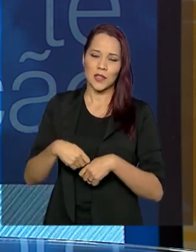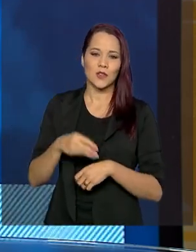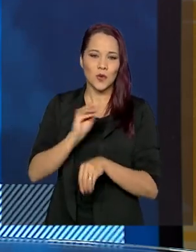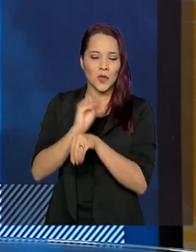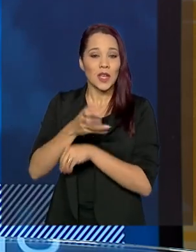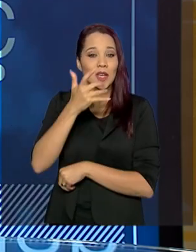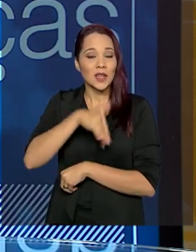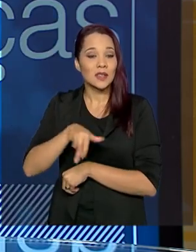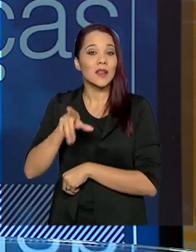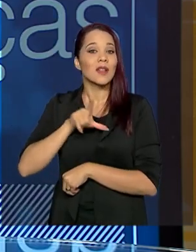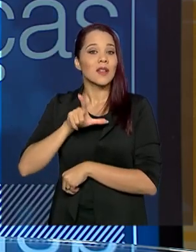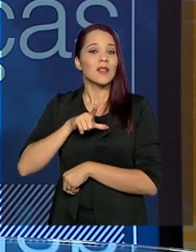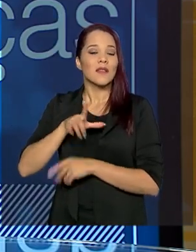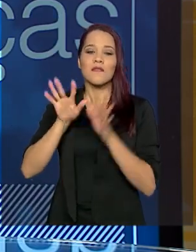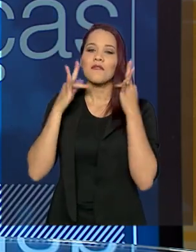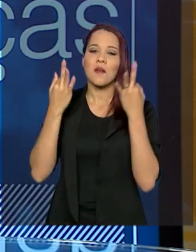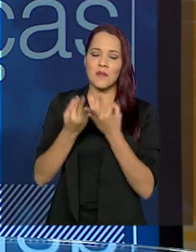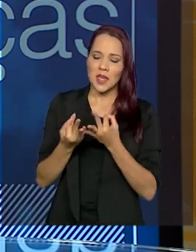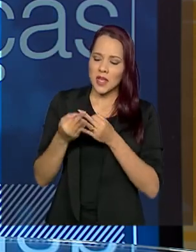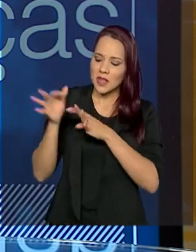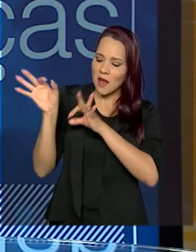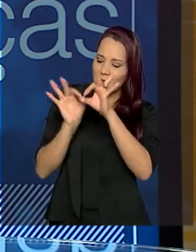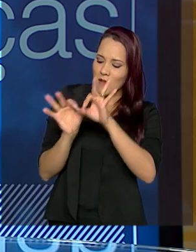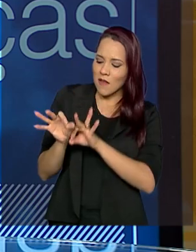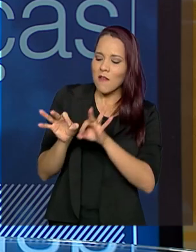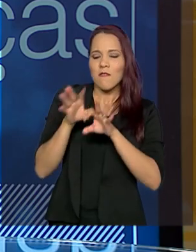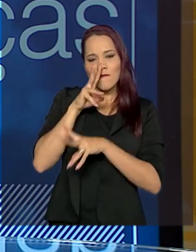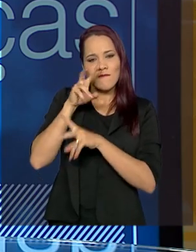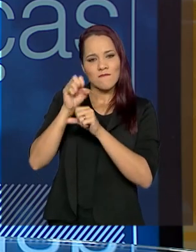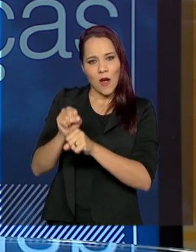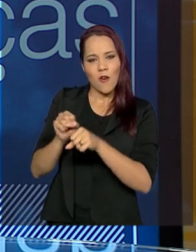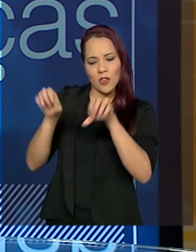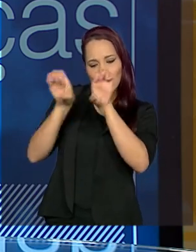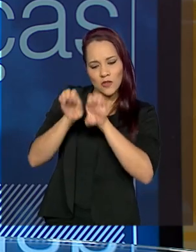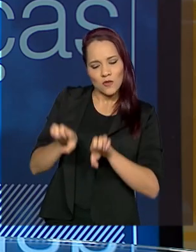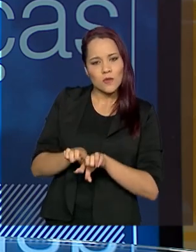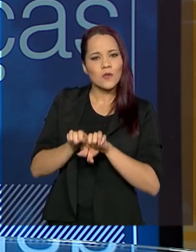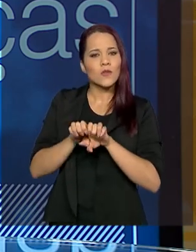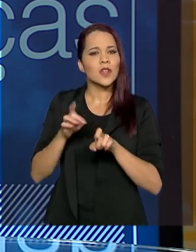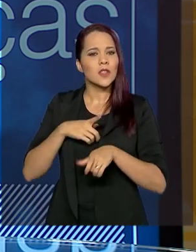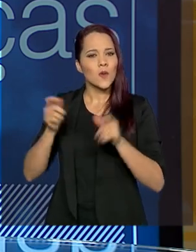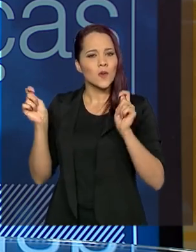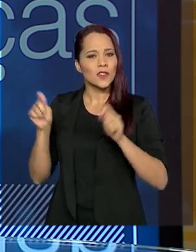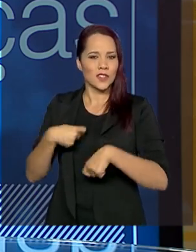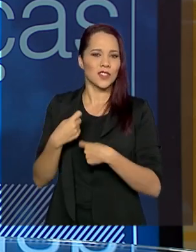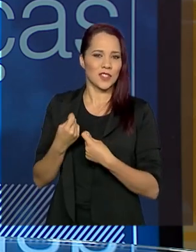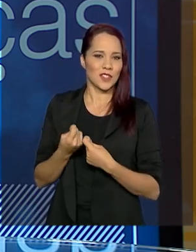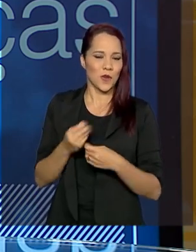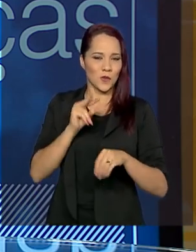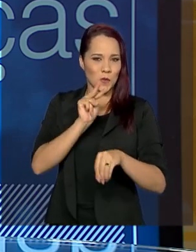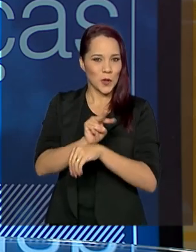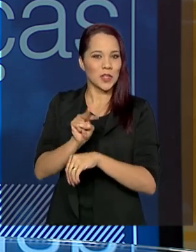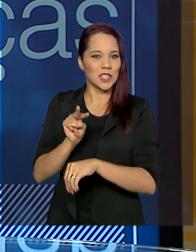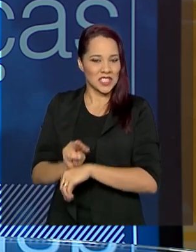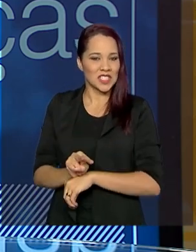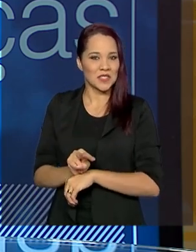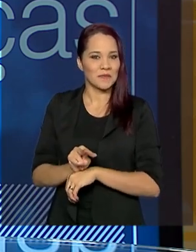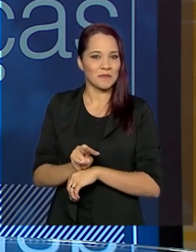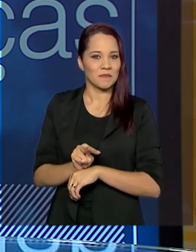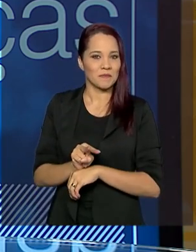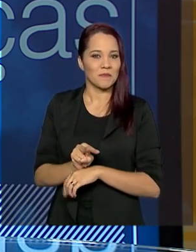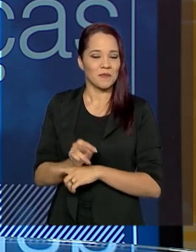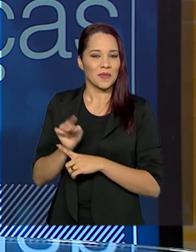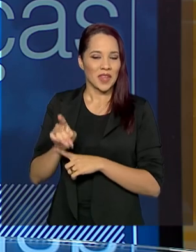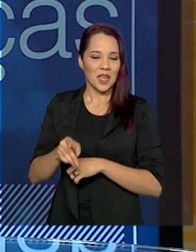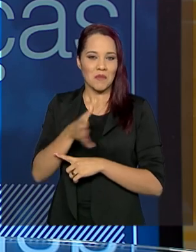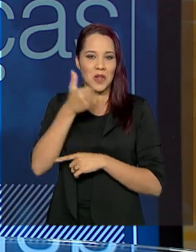é ter uma família estruturada, fortalecida, em condições com as suas capacidades protetivas fortalecidas,